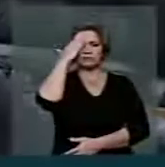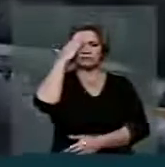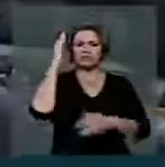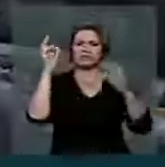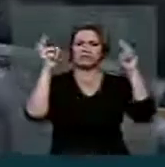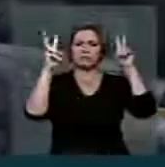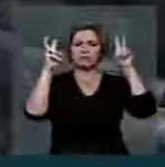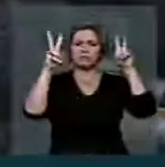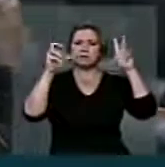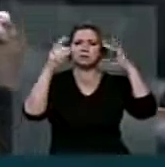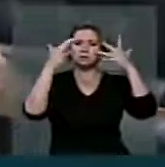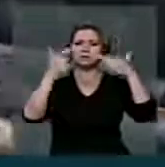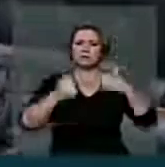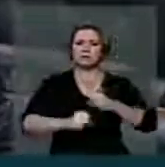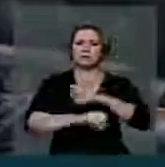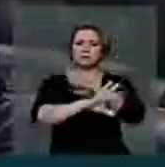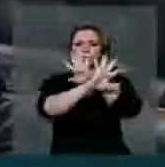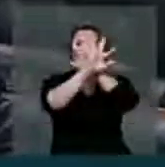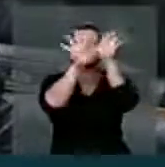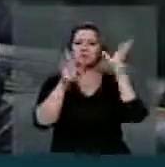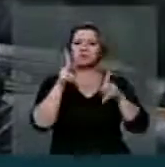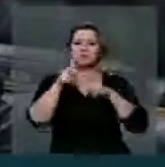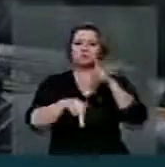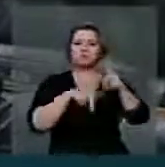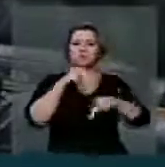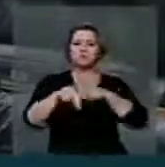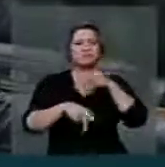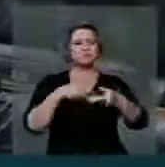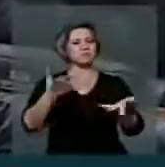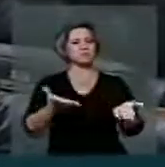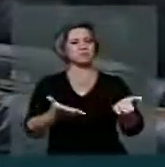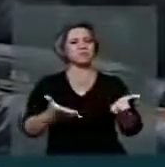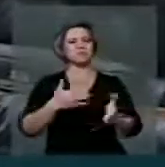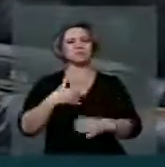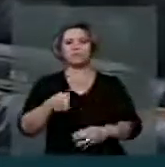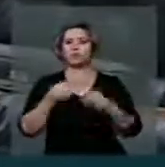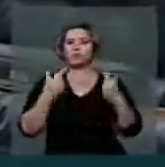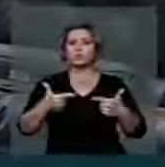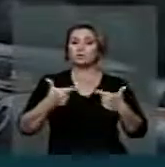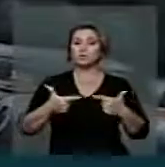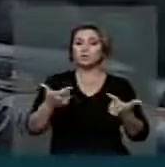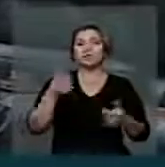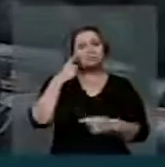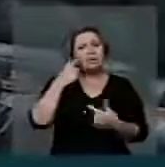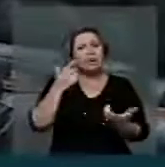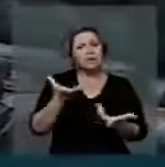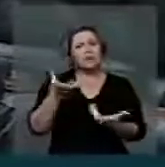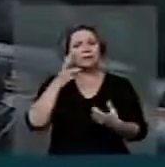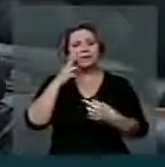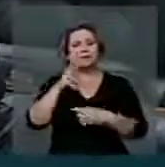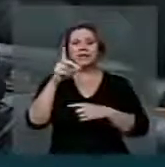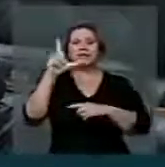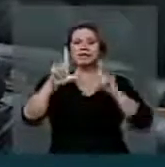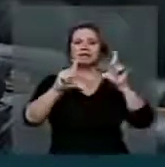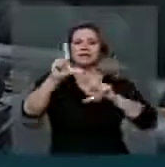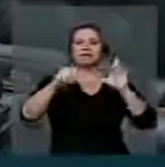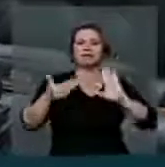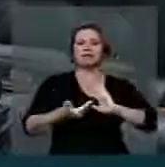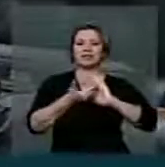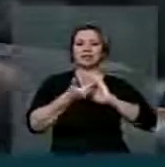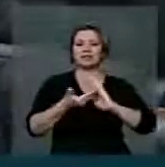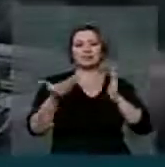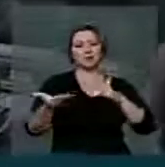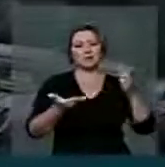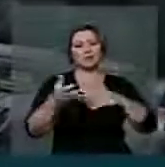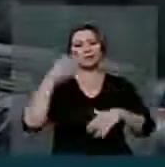clareza para o povo brasileiro. Deus permite que muitos brasileiros estejam, nesse momento, na TV Câmara e